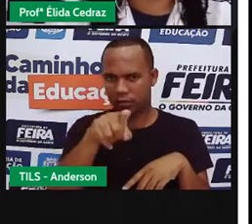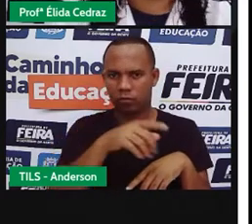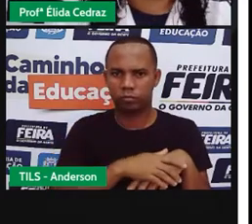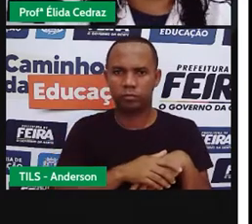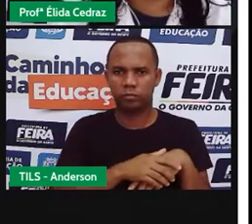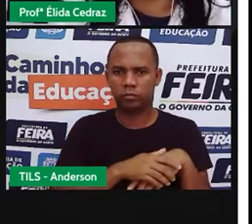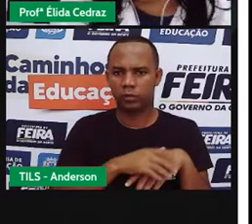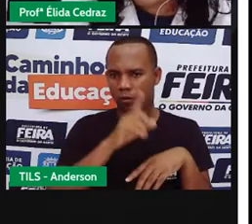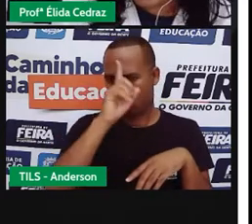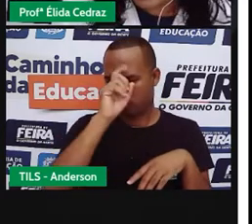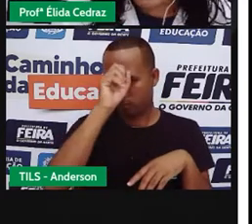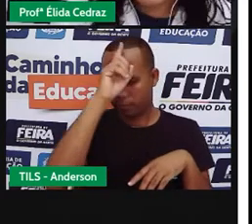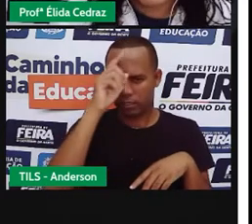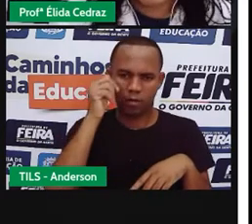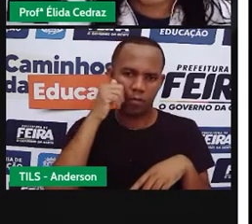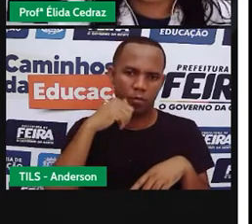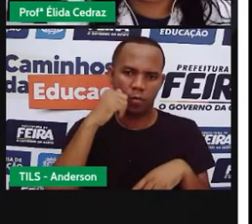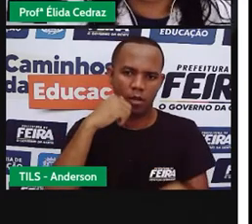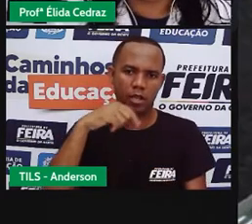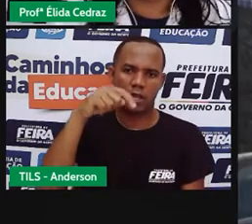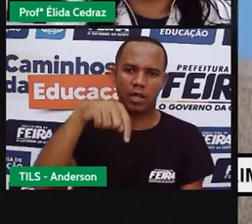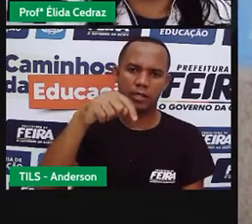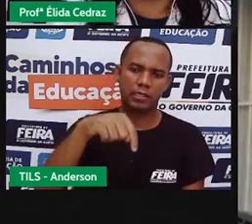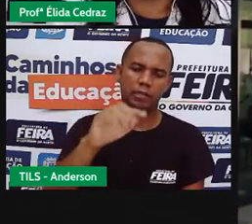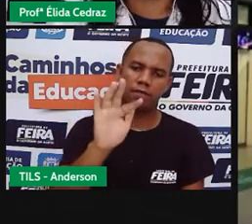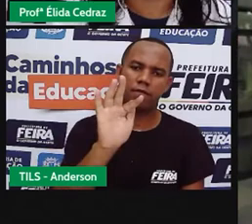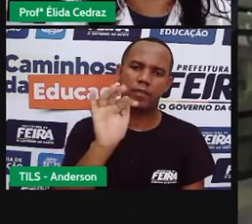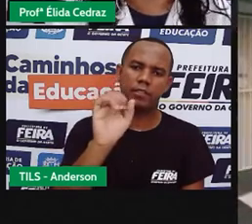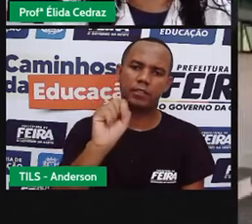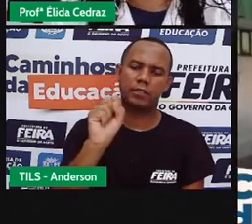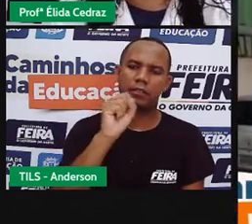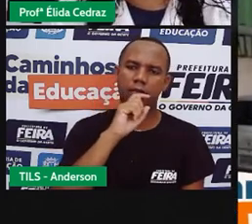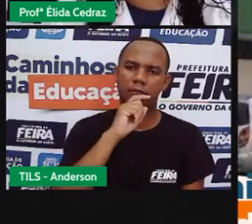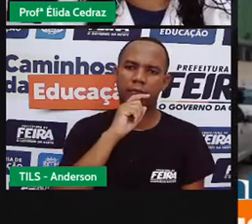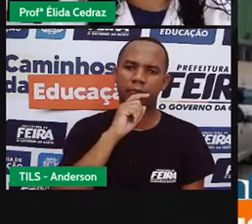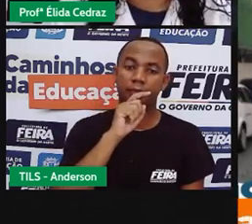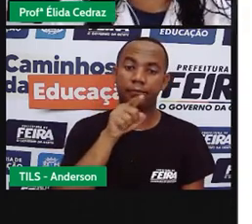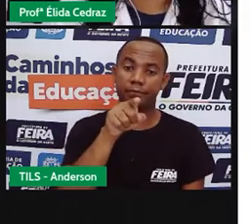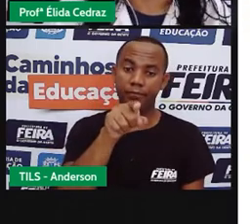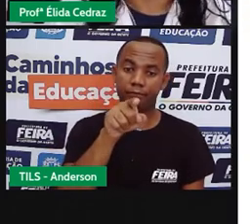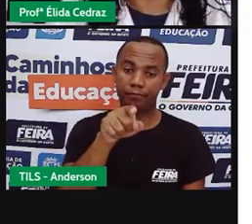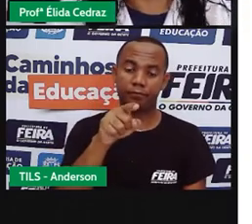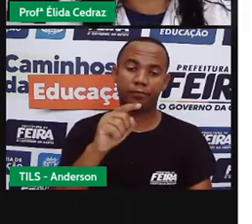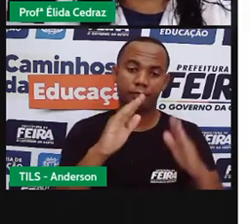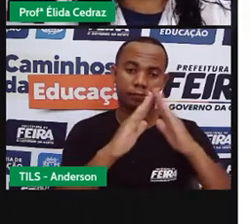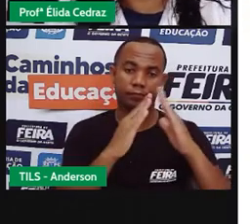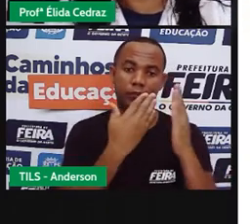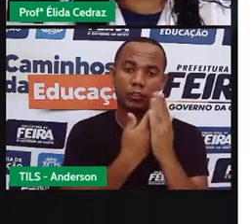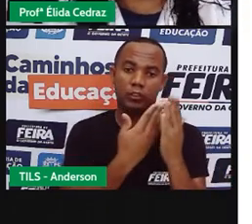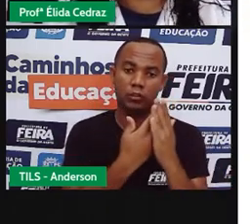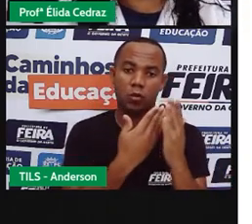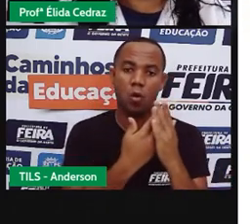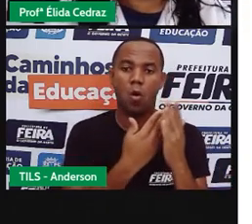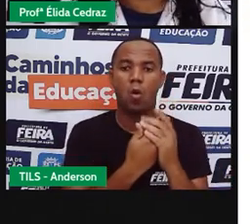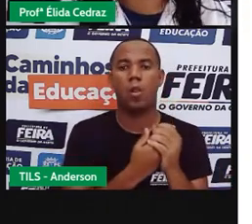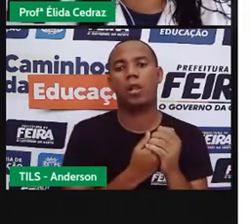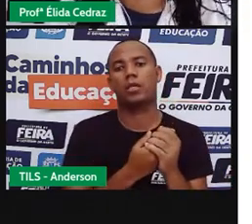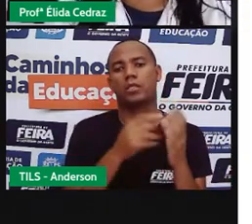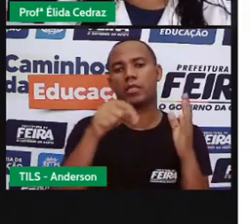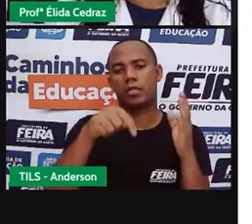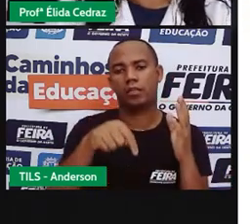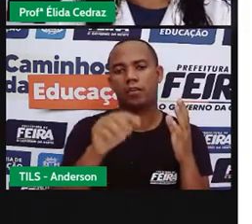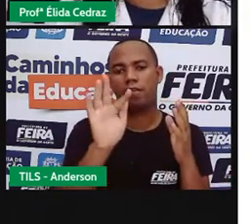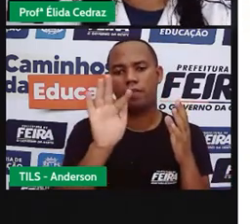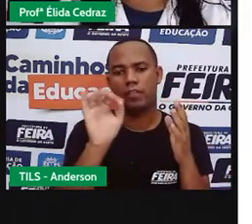é o Hospital da Mulher, na nossa cidade. E as escolas? E vocês são estudantes